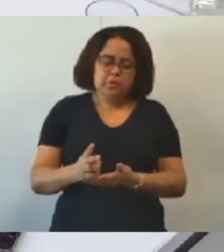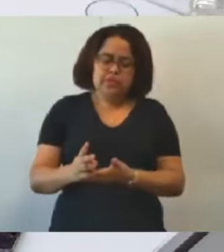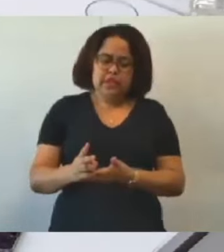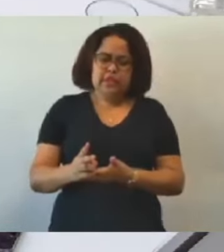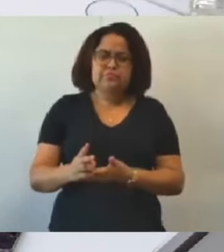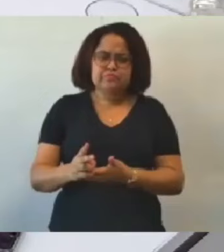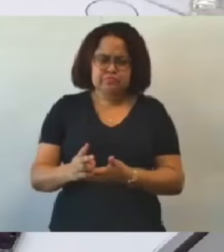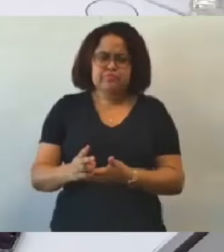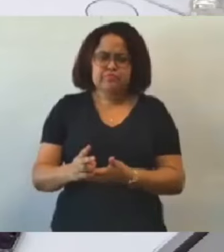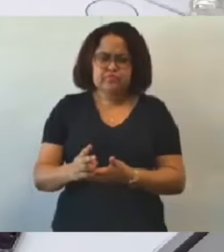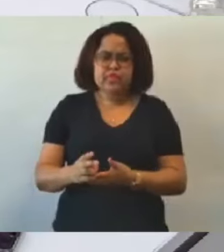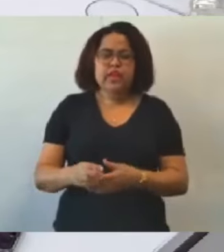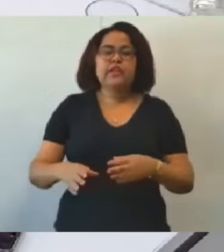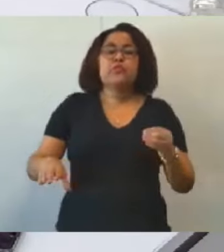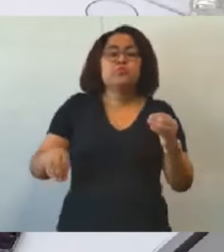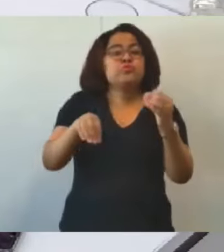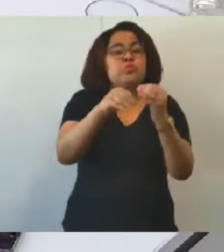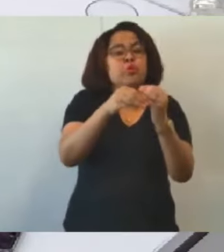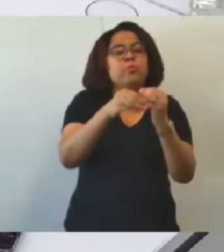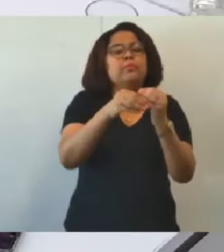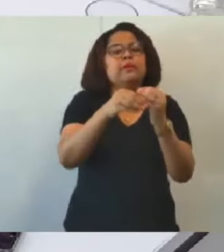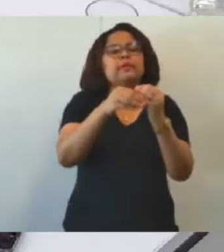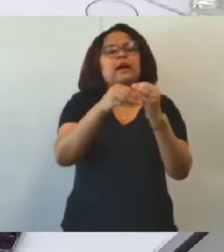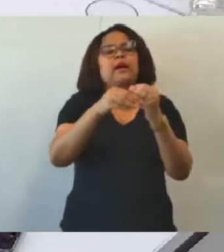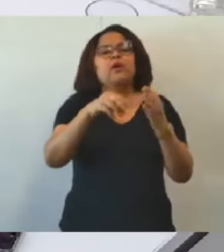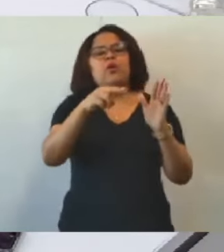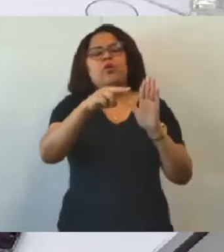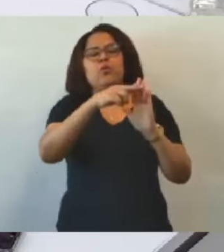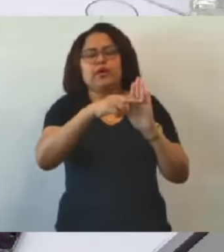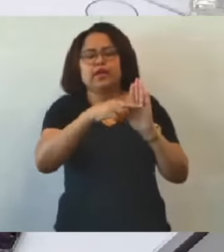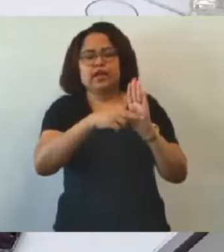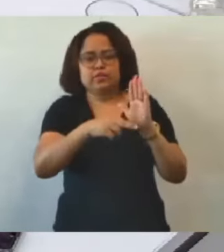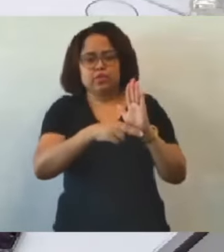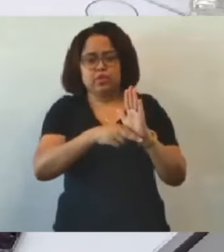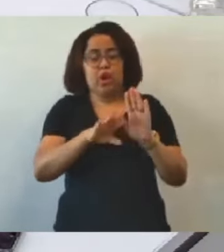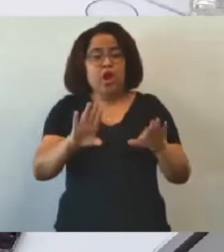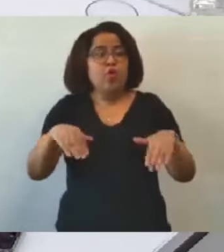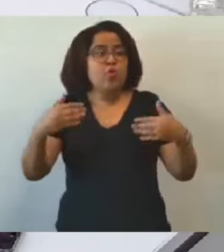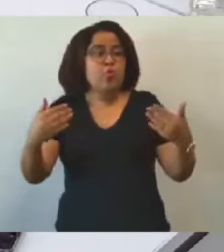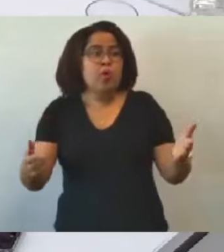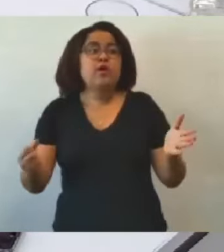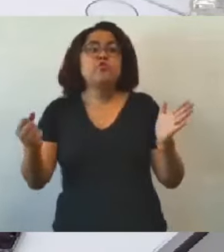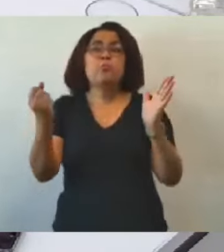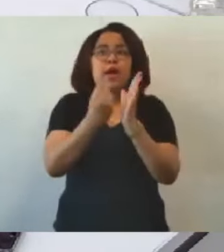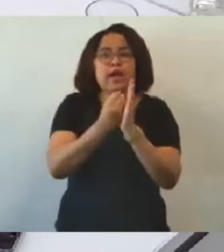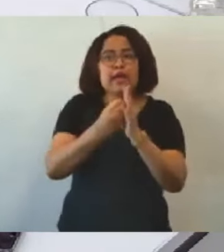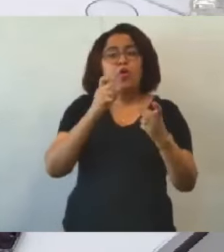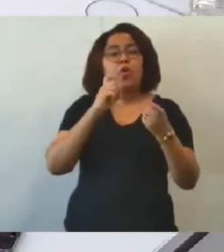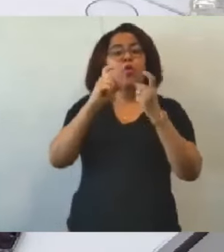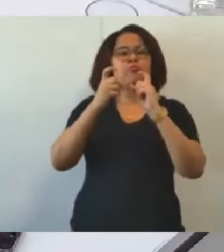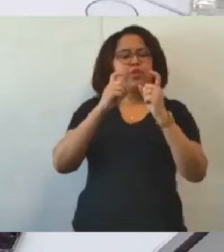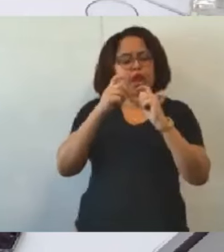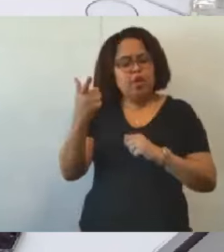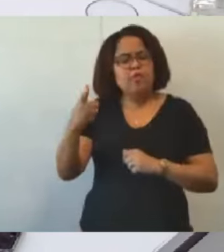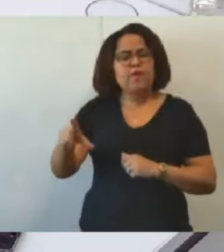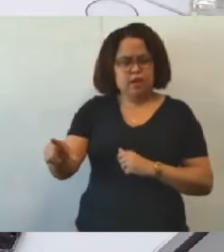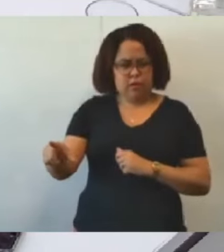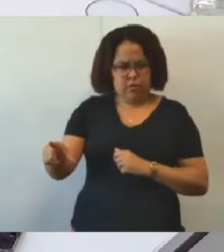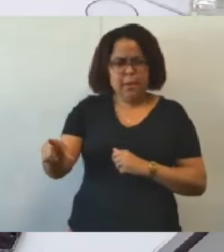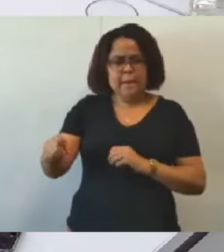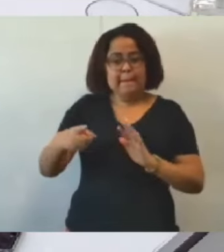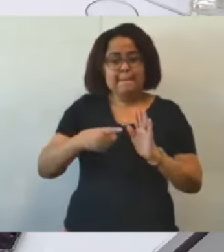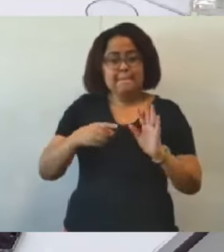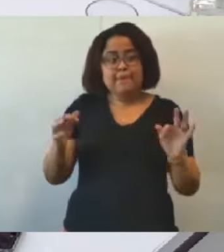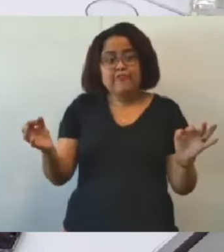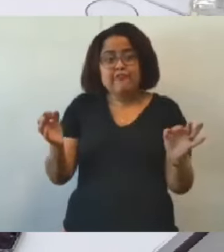aí precisa de fazer um complemento nesse relatório. E aí, quando se marcar esta outra reunião para a apresentação, para